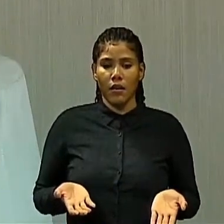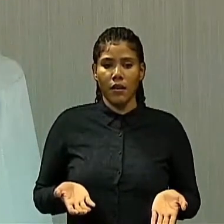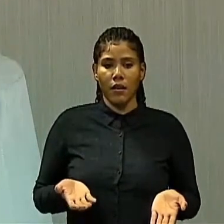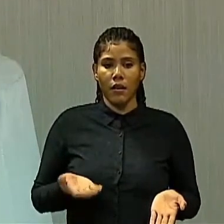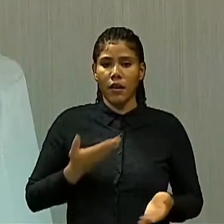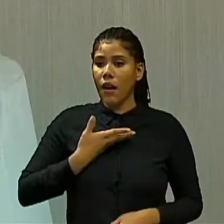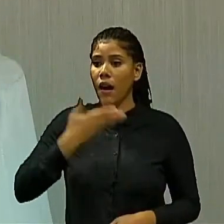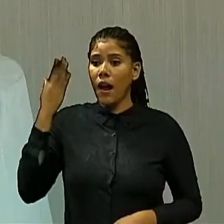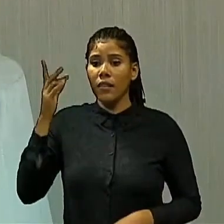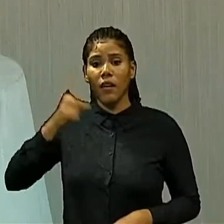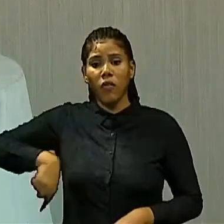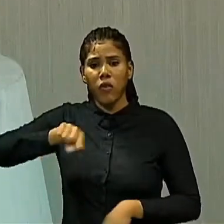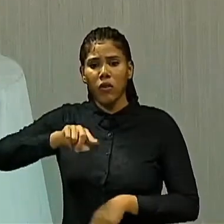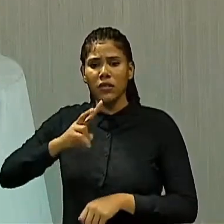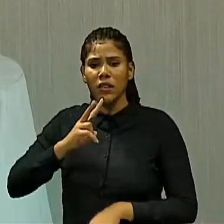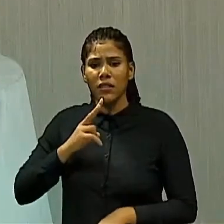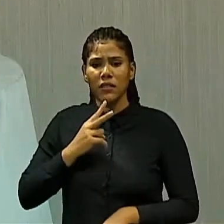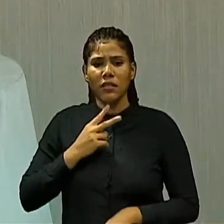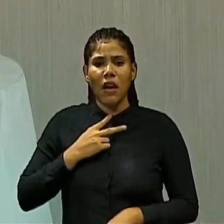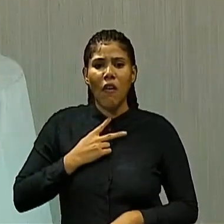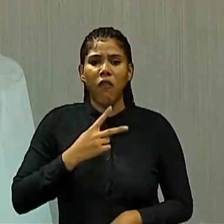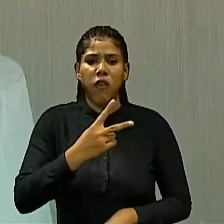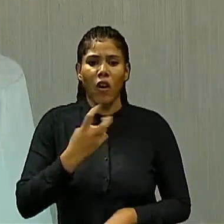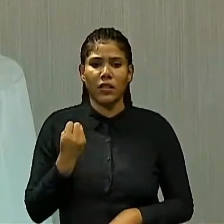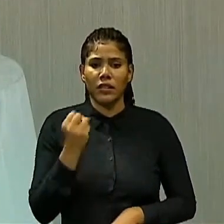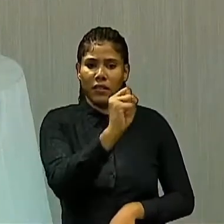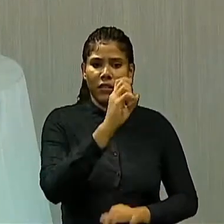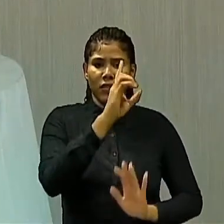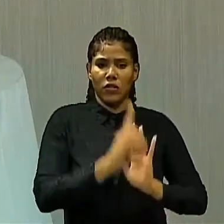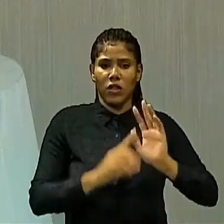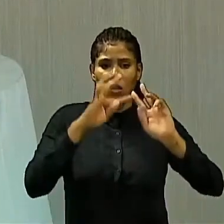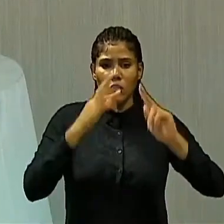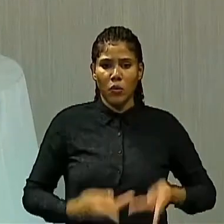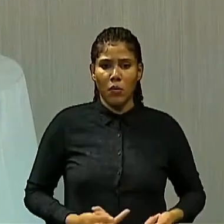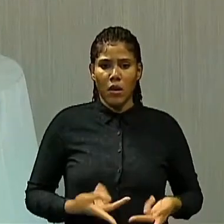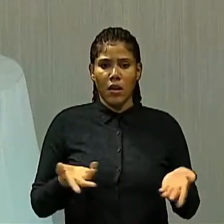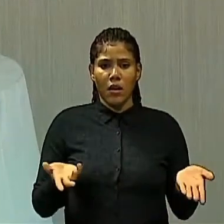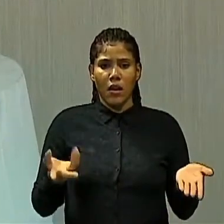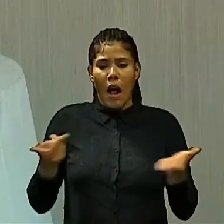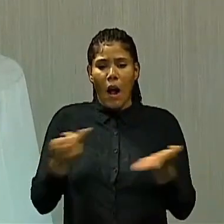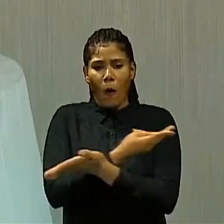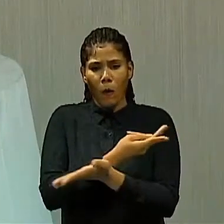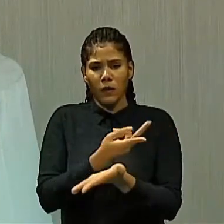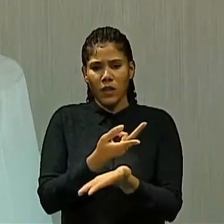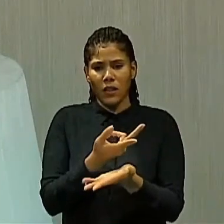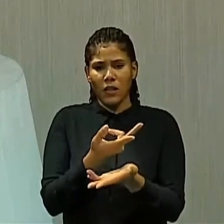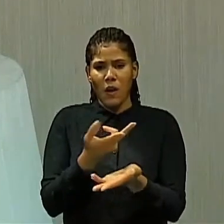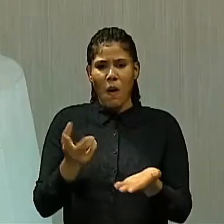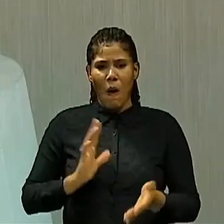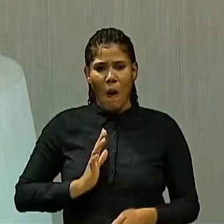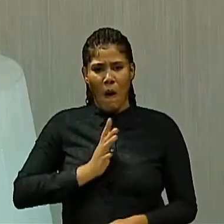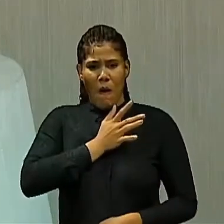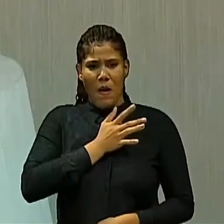Cadê as vozes que fazem a defesa dos direitos humanos quando acontece algo